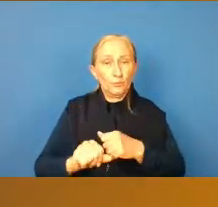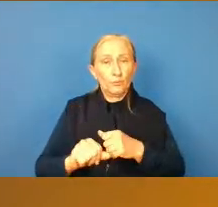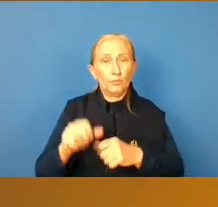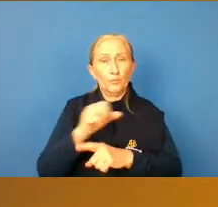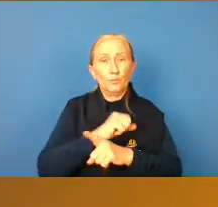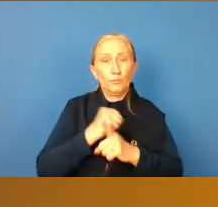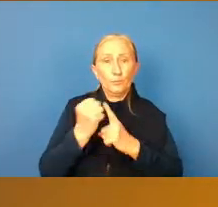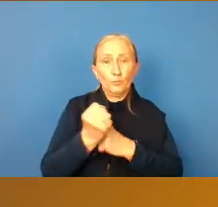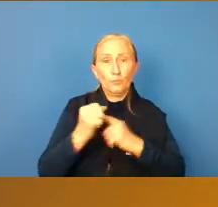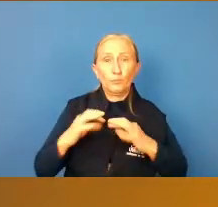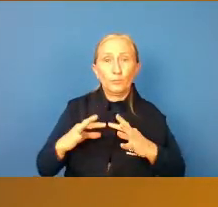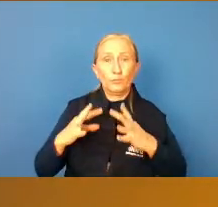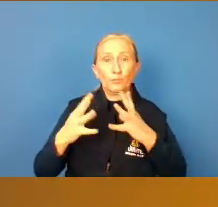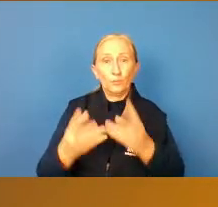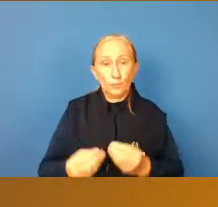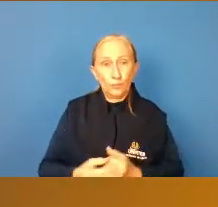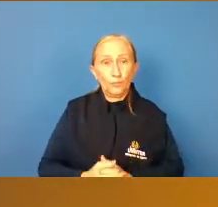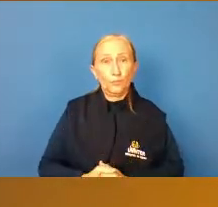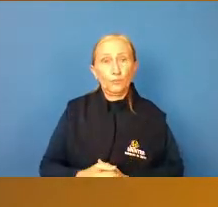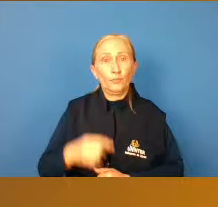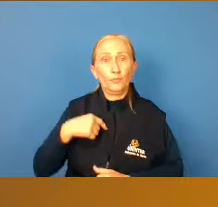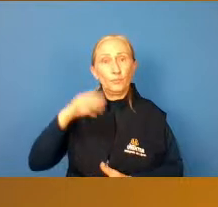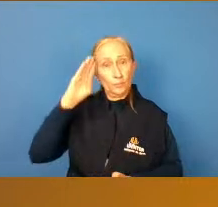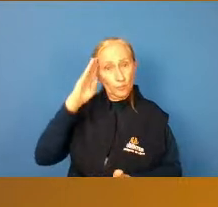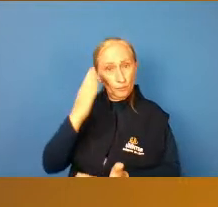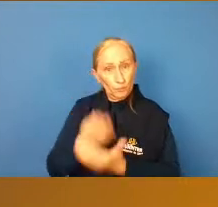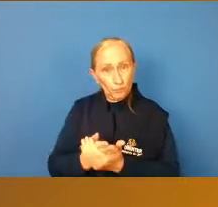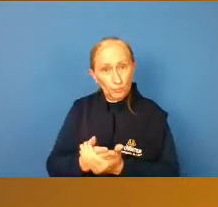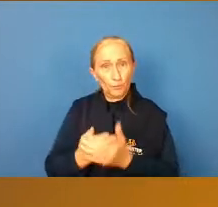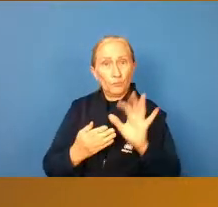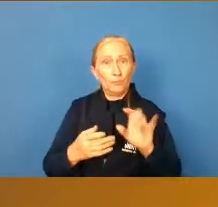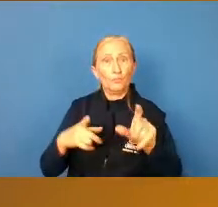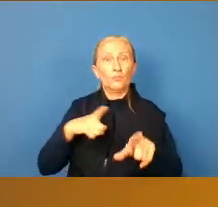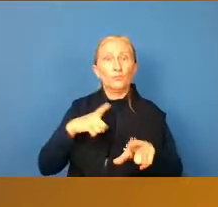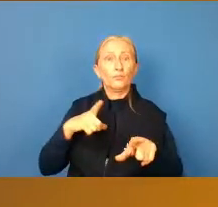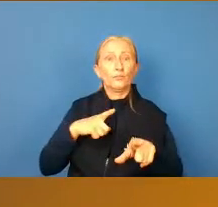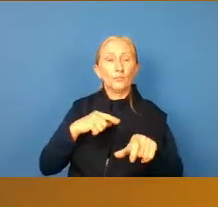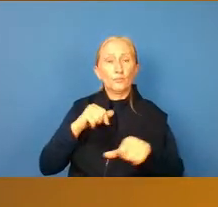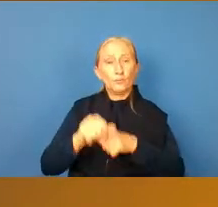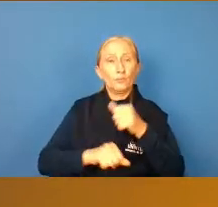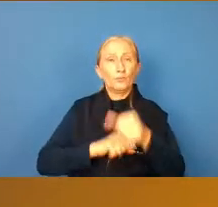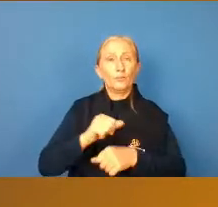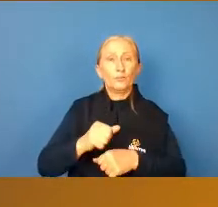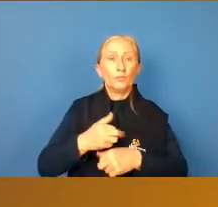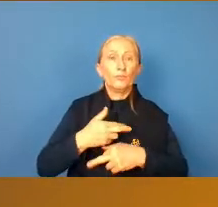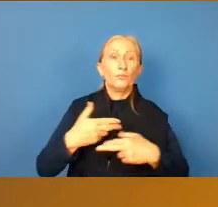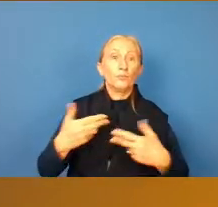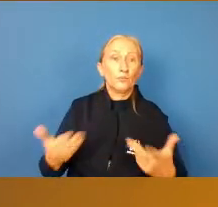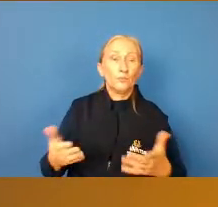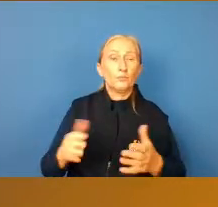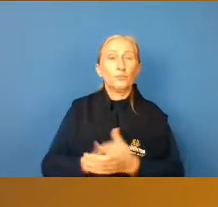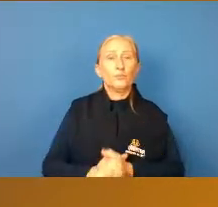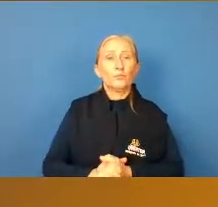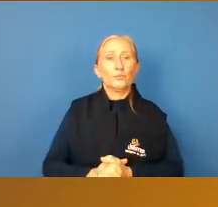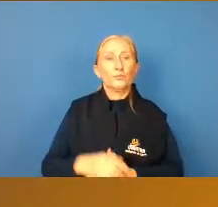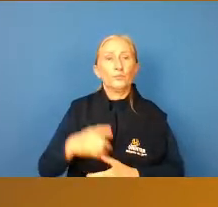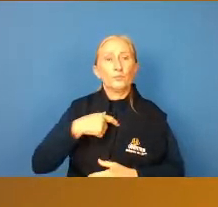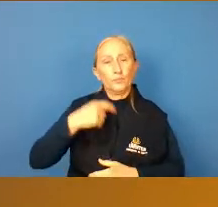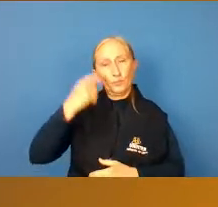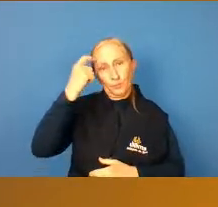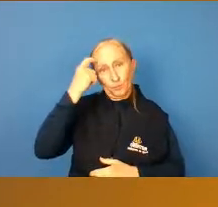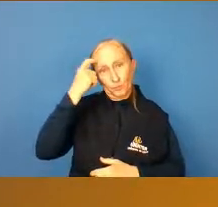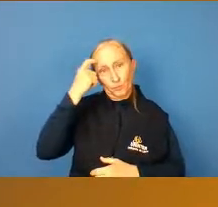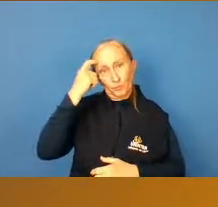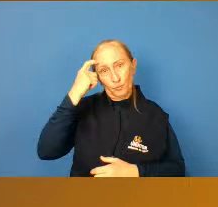sociedade como um todo, né, eu acredito que isso já tenha mudado bastante, né, se a gente for pensar